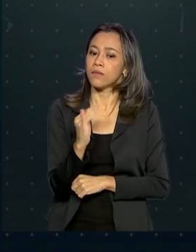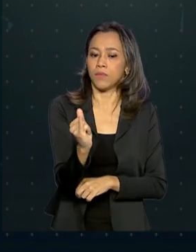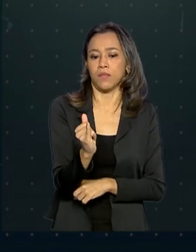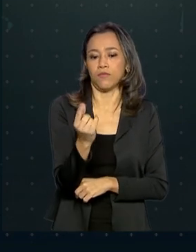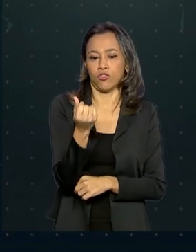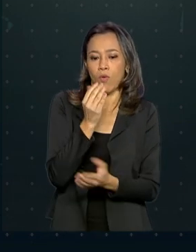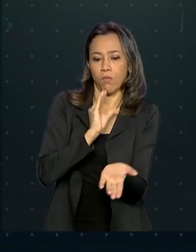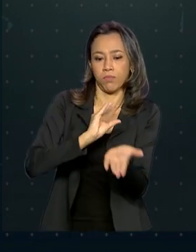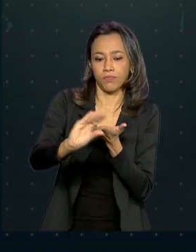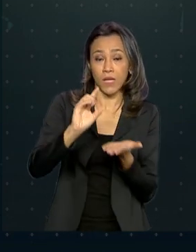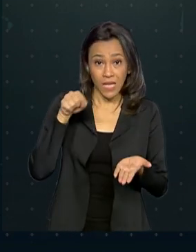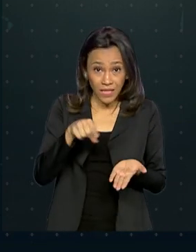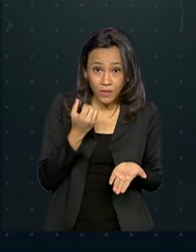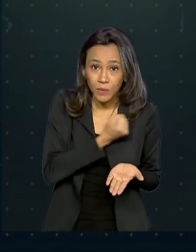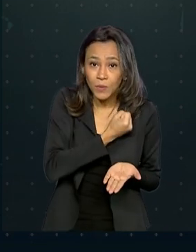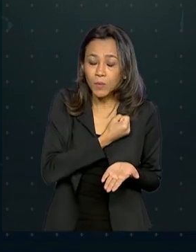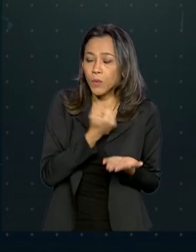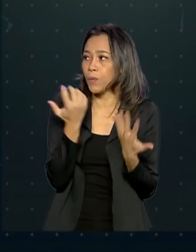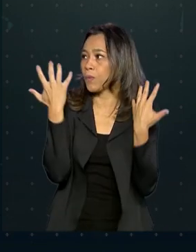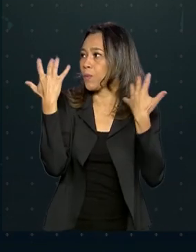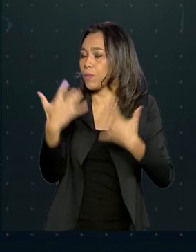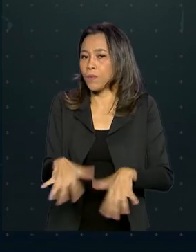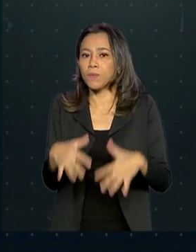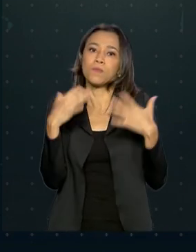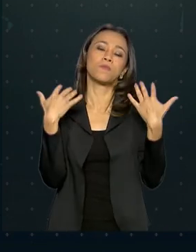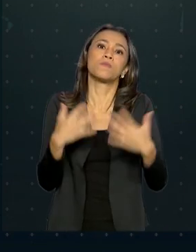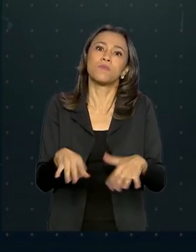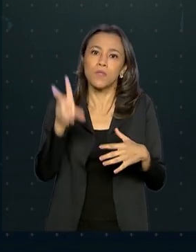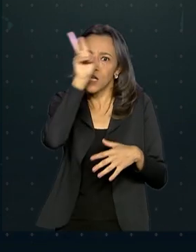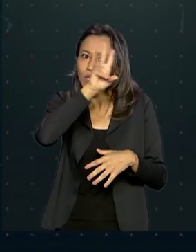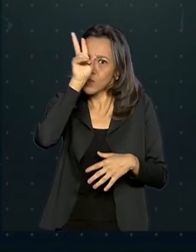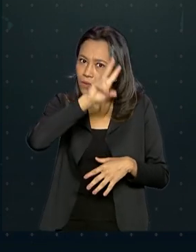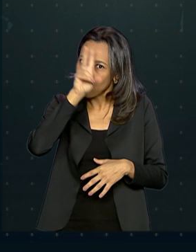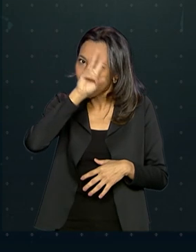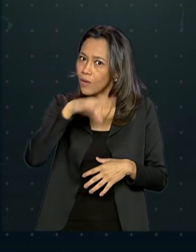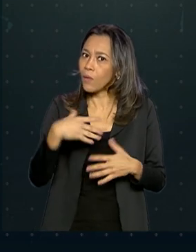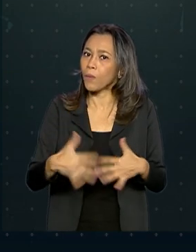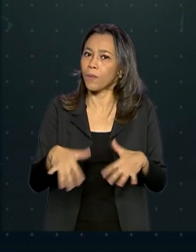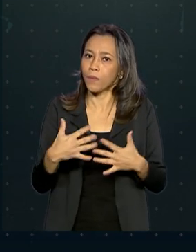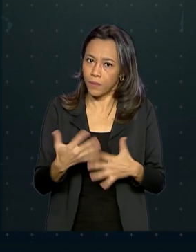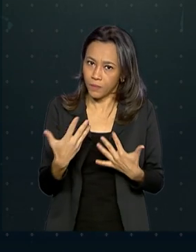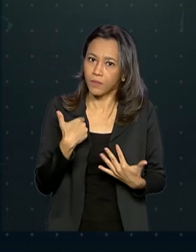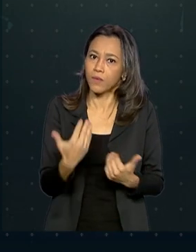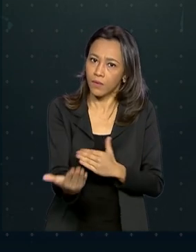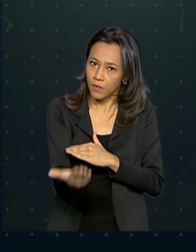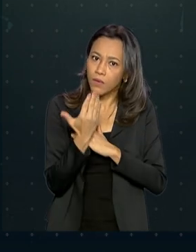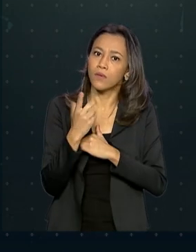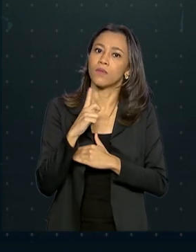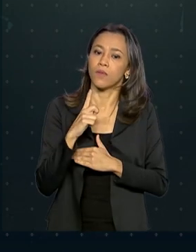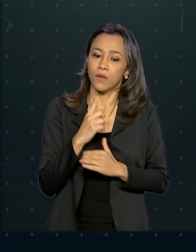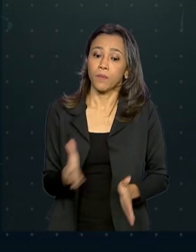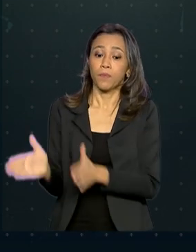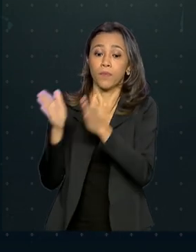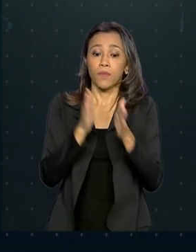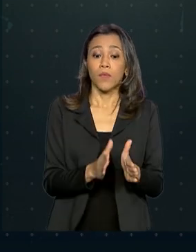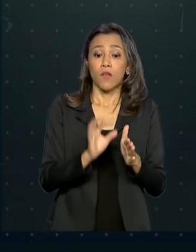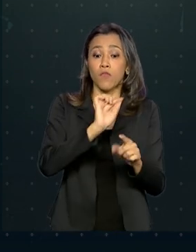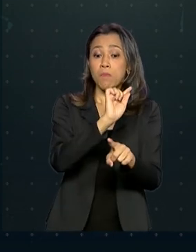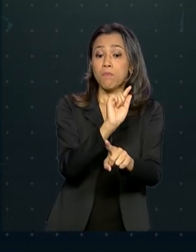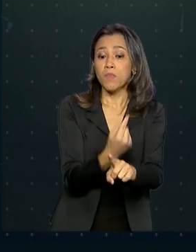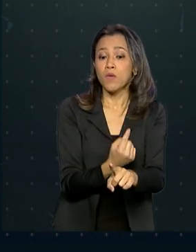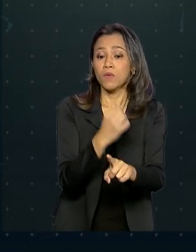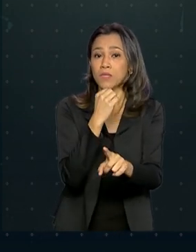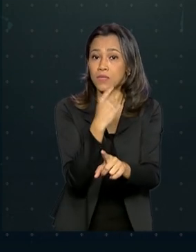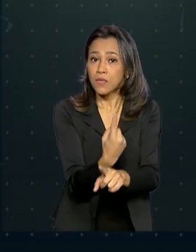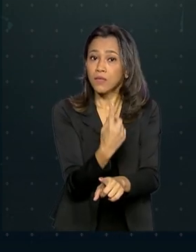é o segundo maior em famílias contempladas na história do programa. O benefício médio foi de 1.116